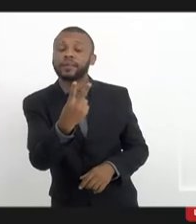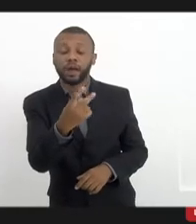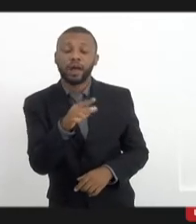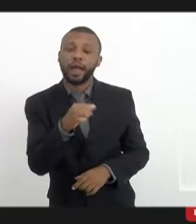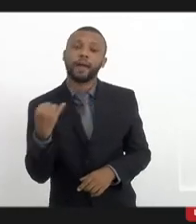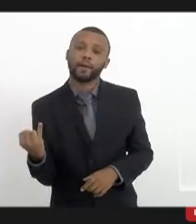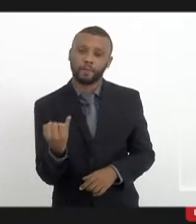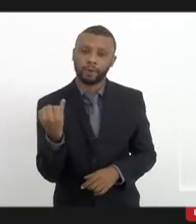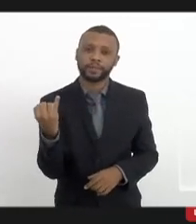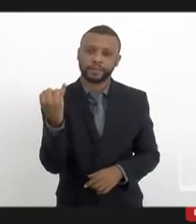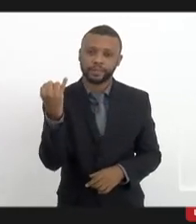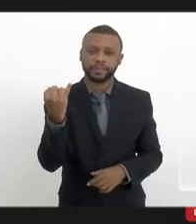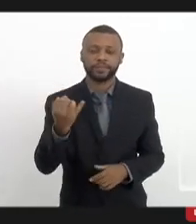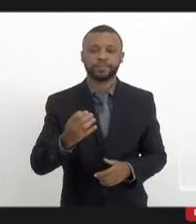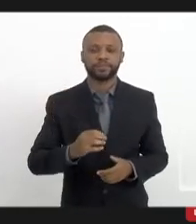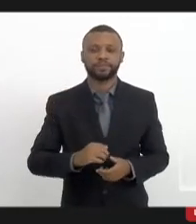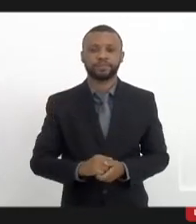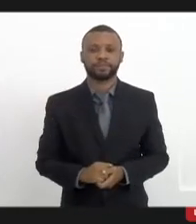importante.